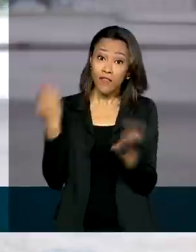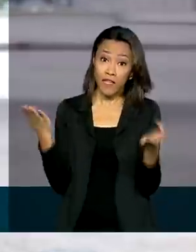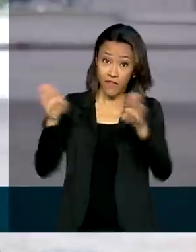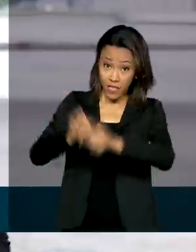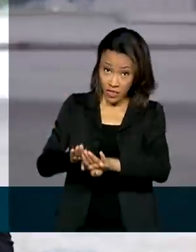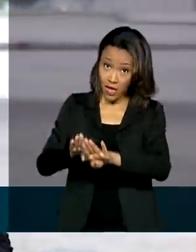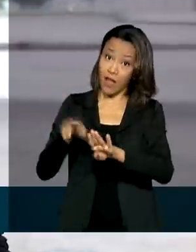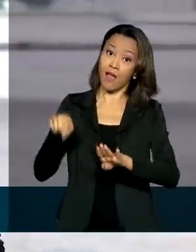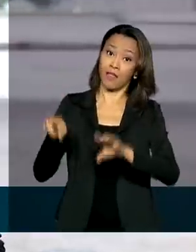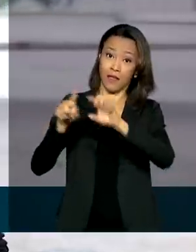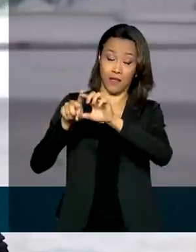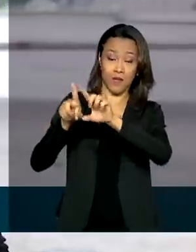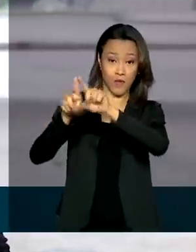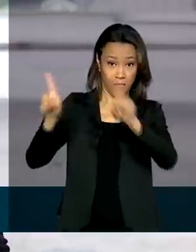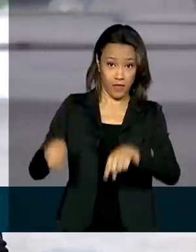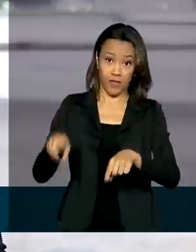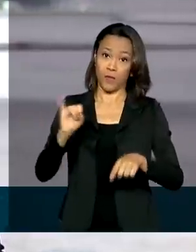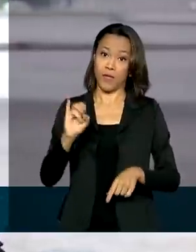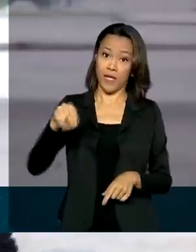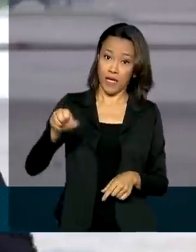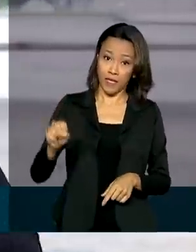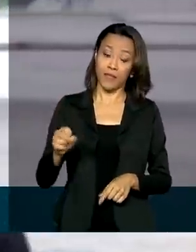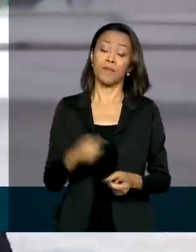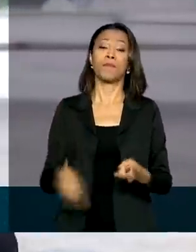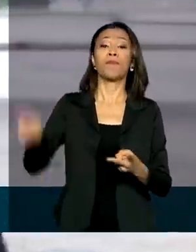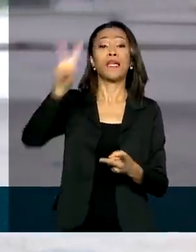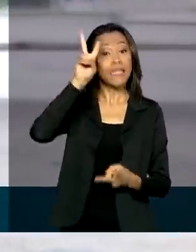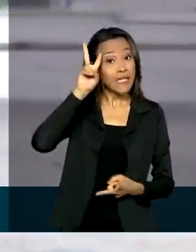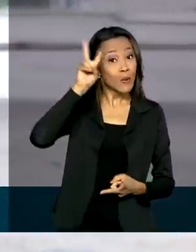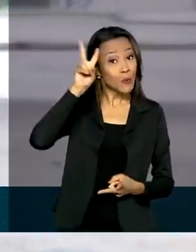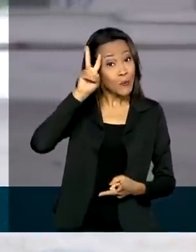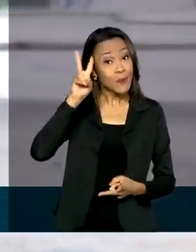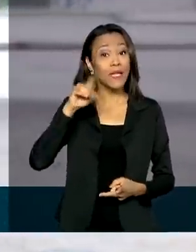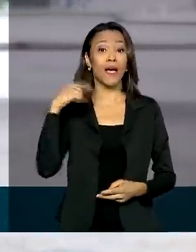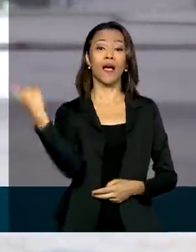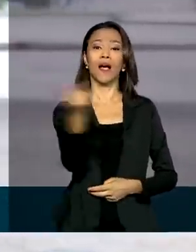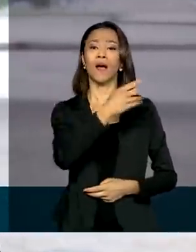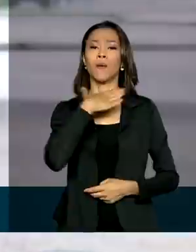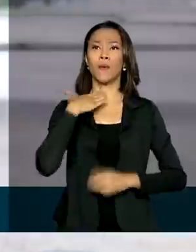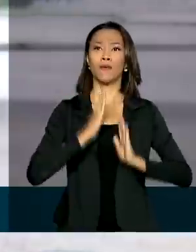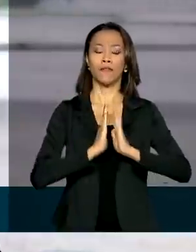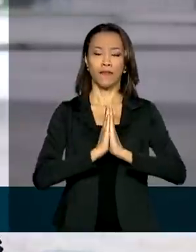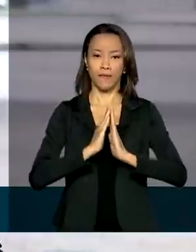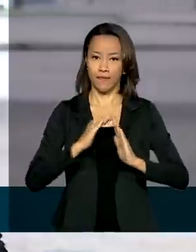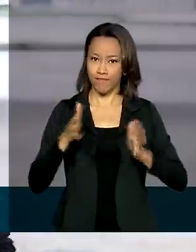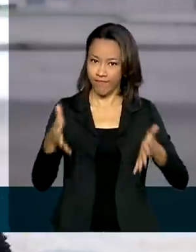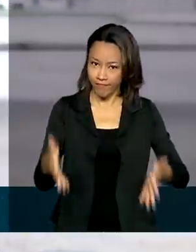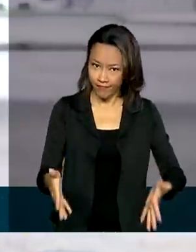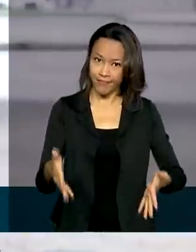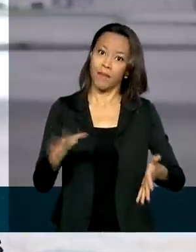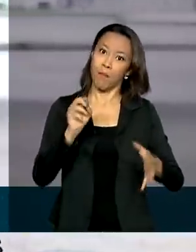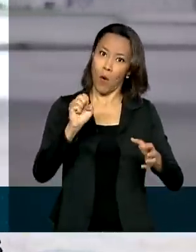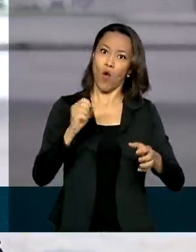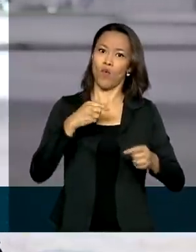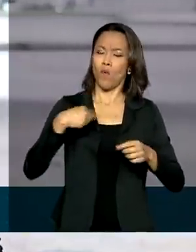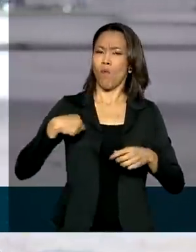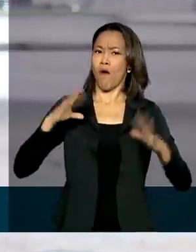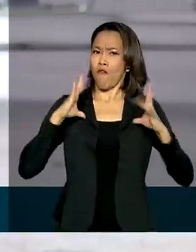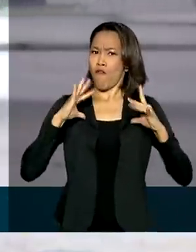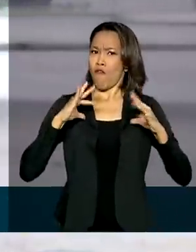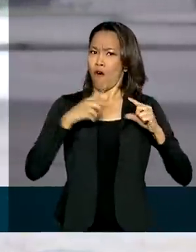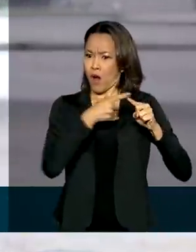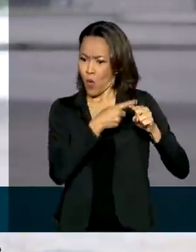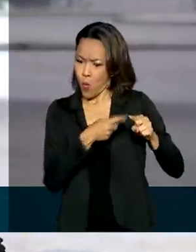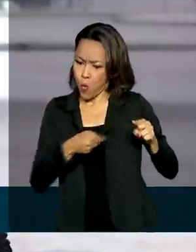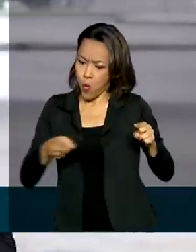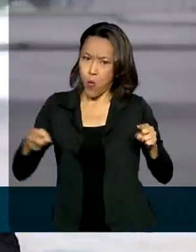Na segunda, gente tem o feriado de finados, então a folga poderá ser prolongada. No caso das agências do INSS,